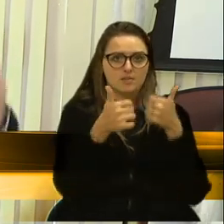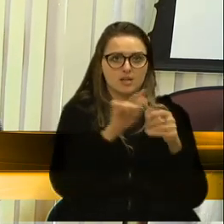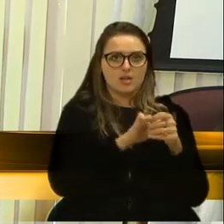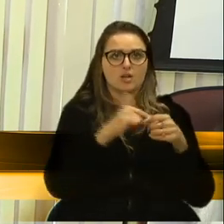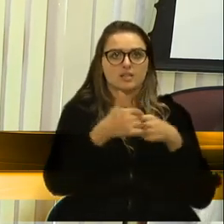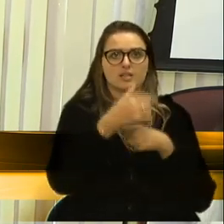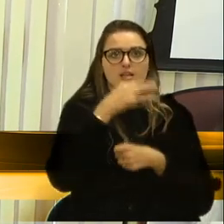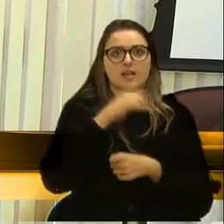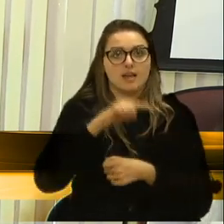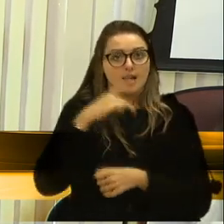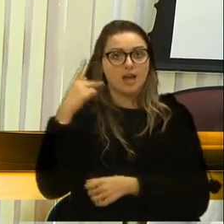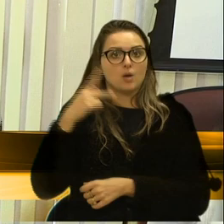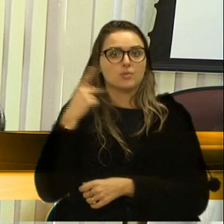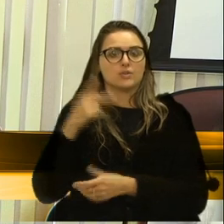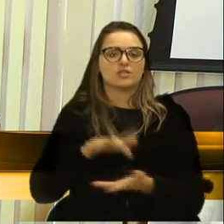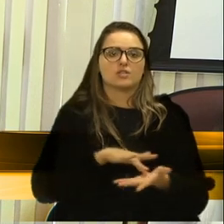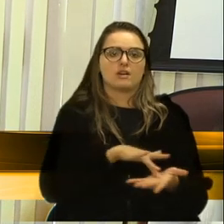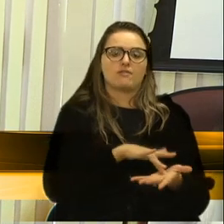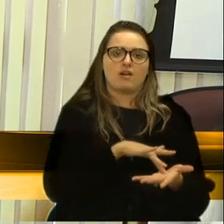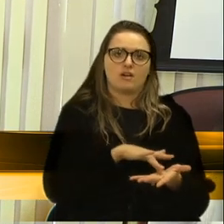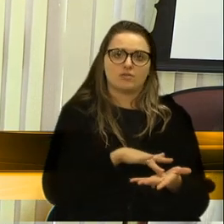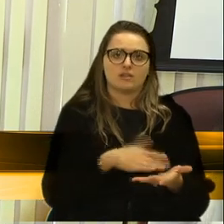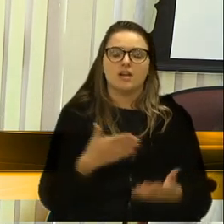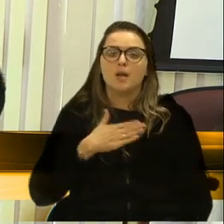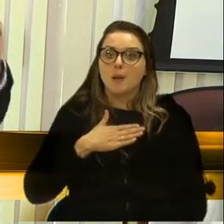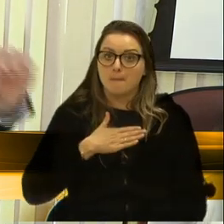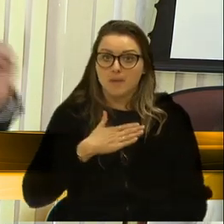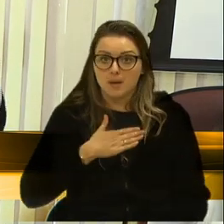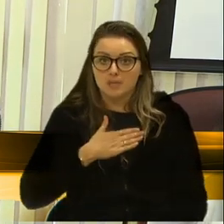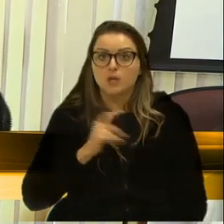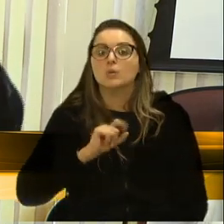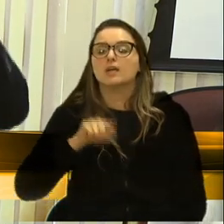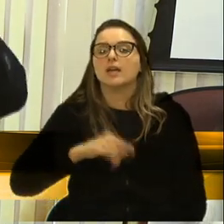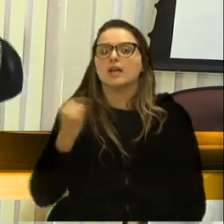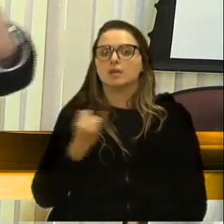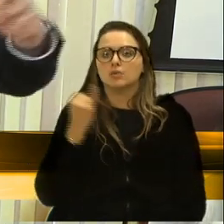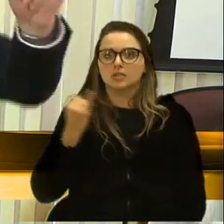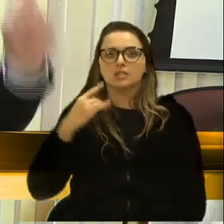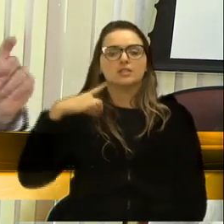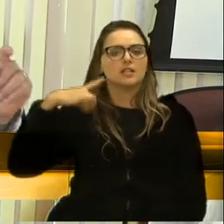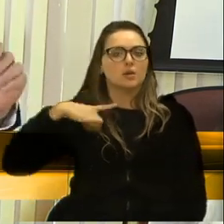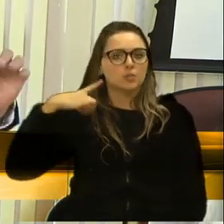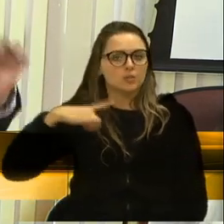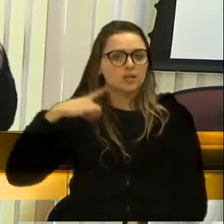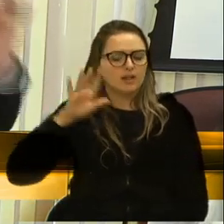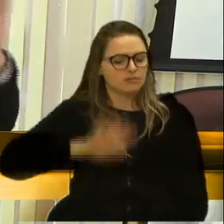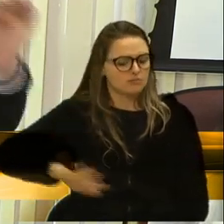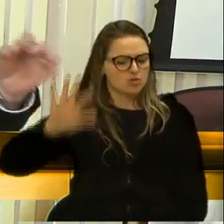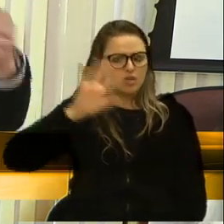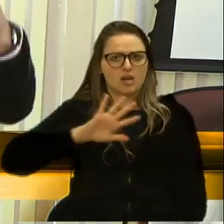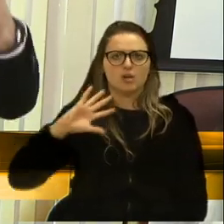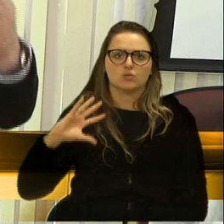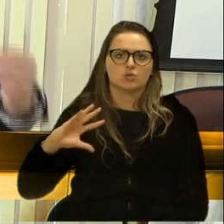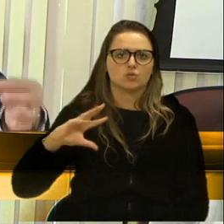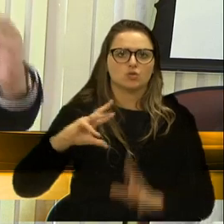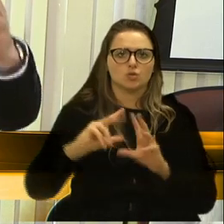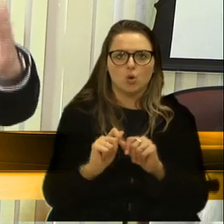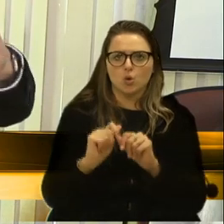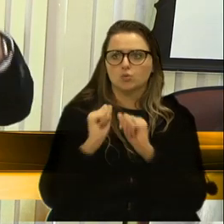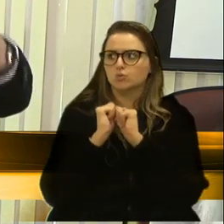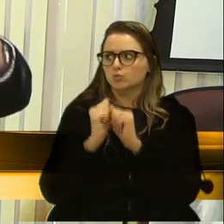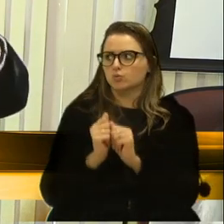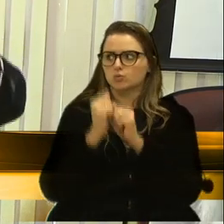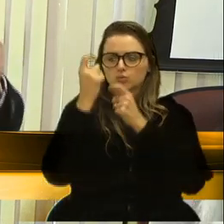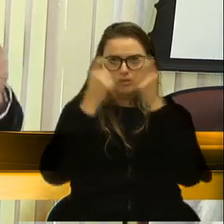Essa é a politicagem. E para mim, a importância dos deputados como um todo, todos juntos se preocuparem